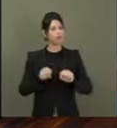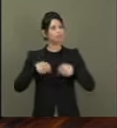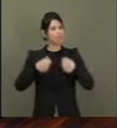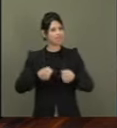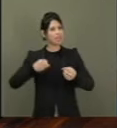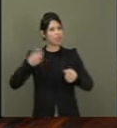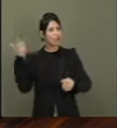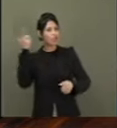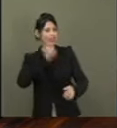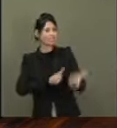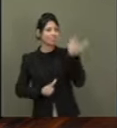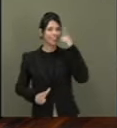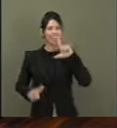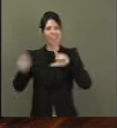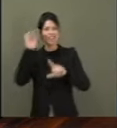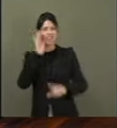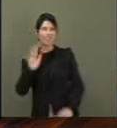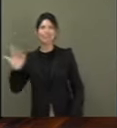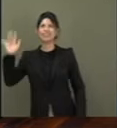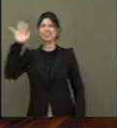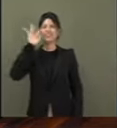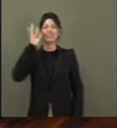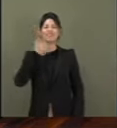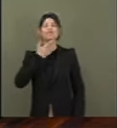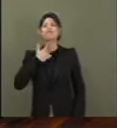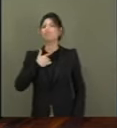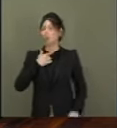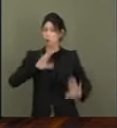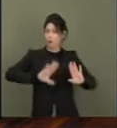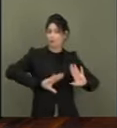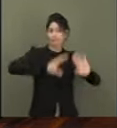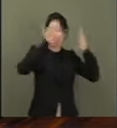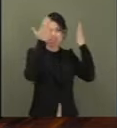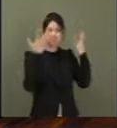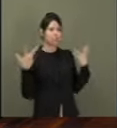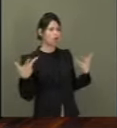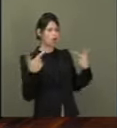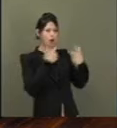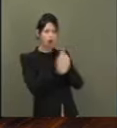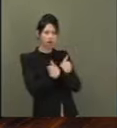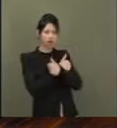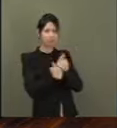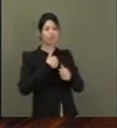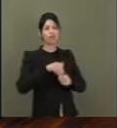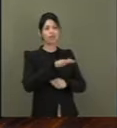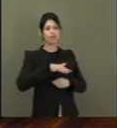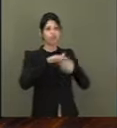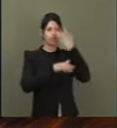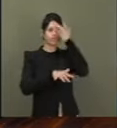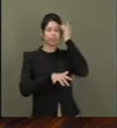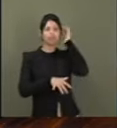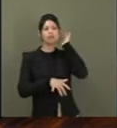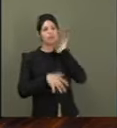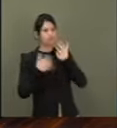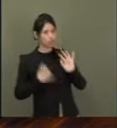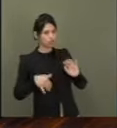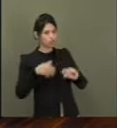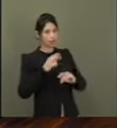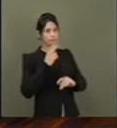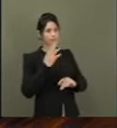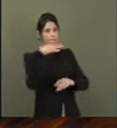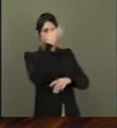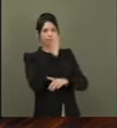horizonte dos sonhos. Foi um belo evento na base aérea de Brasília. Muitas emoções, muita energia